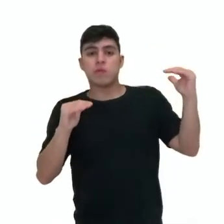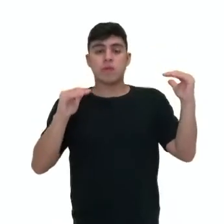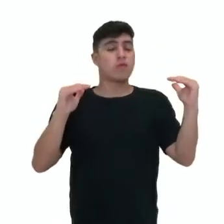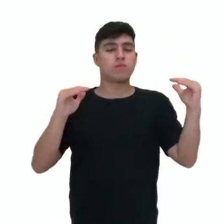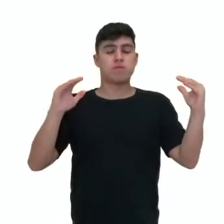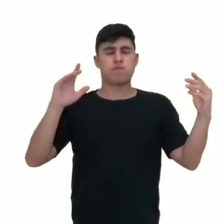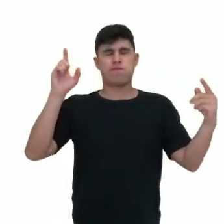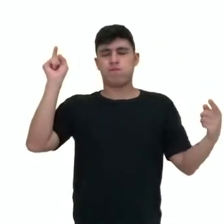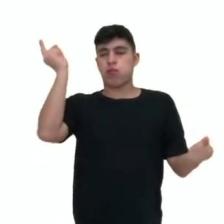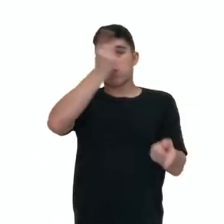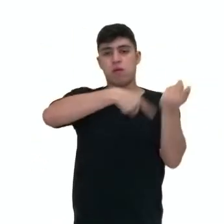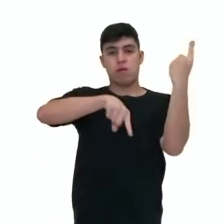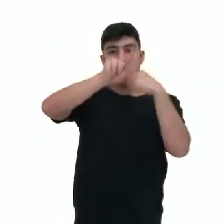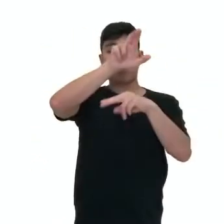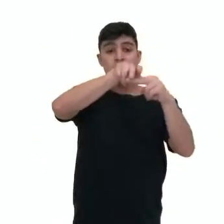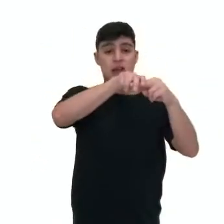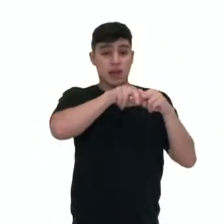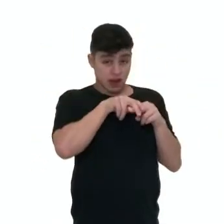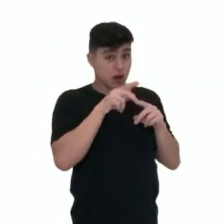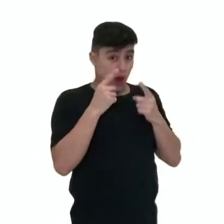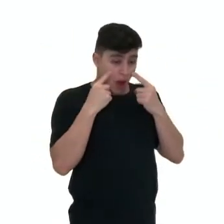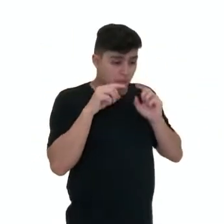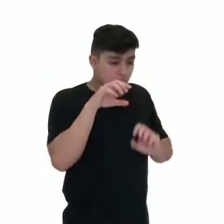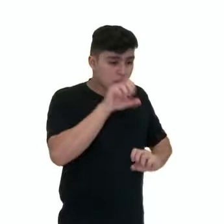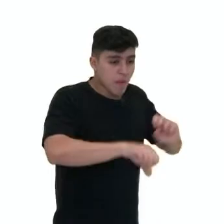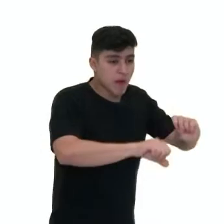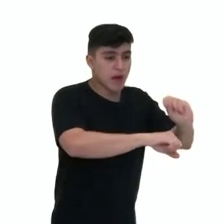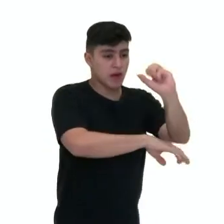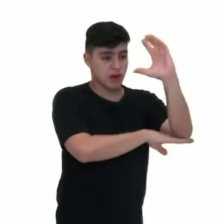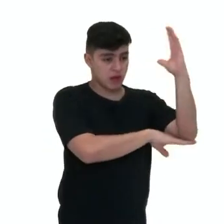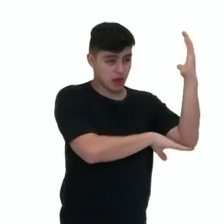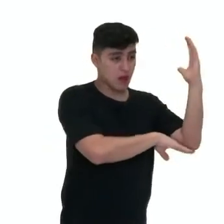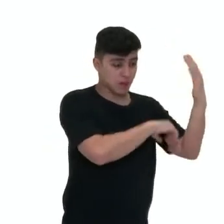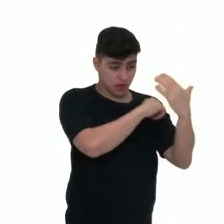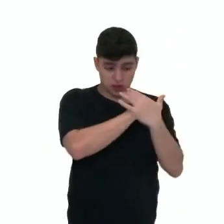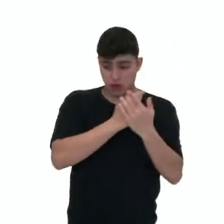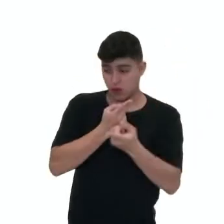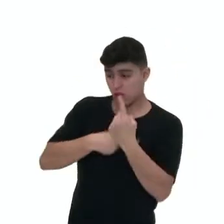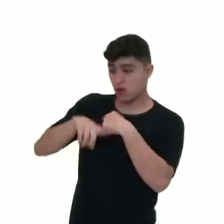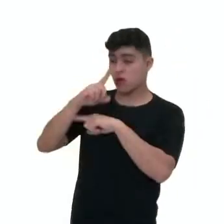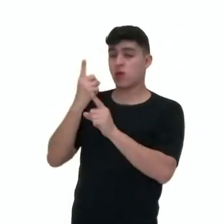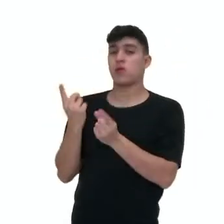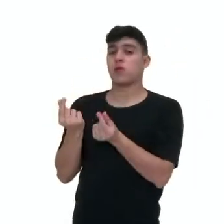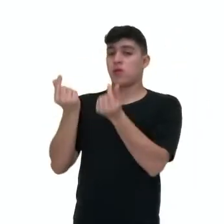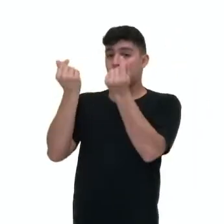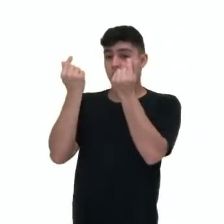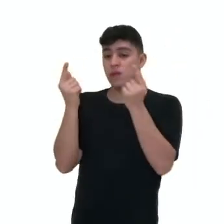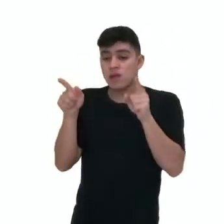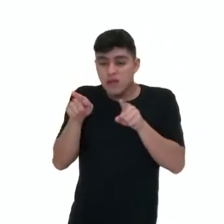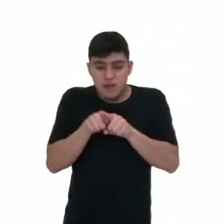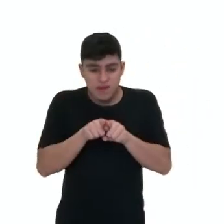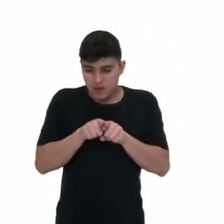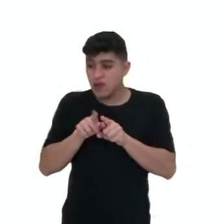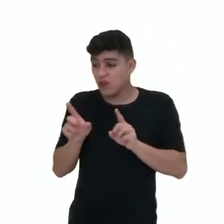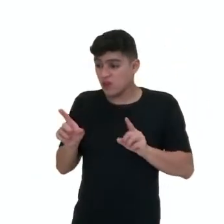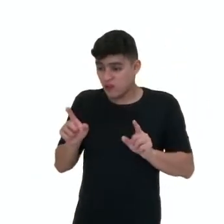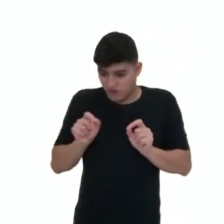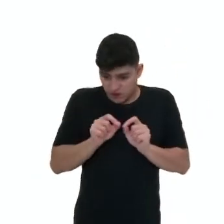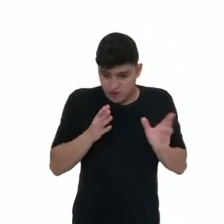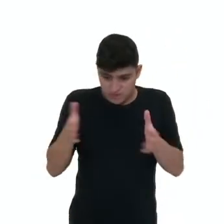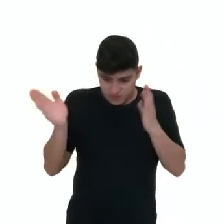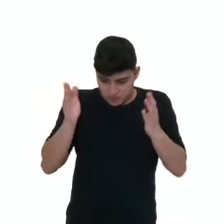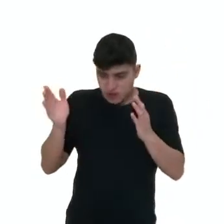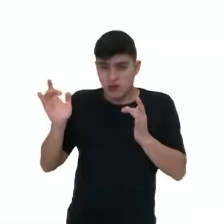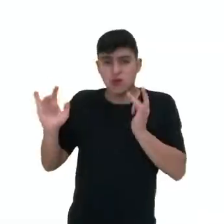decorrem do uso do meio ambiente como fonte de recursos para produção econômica e como recipiente de resíduos de produção e